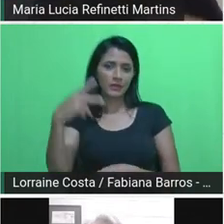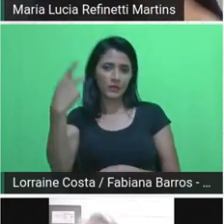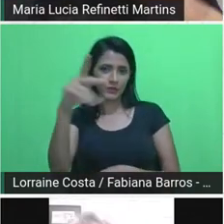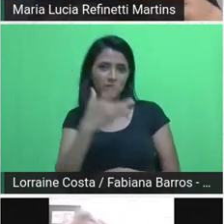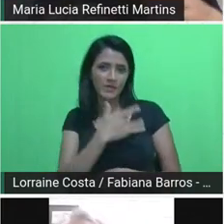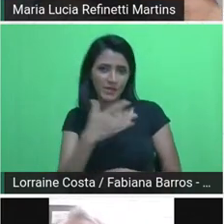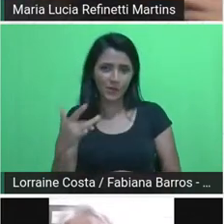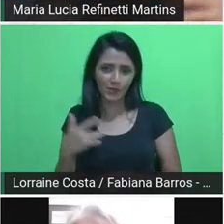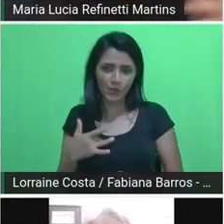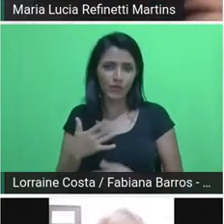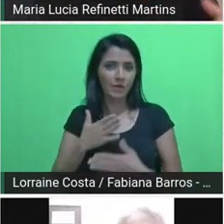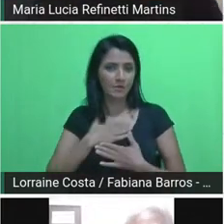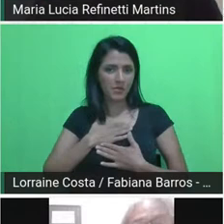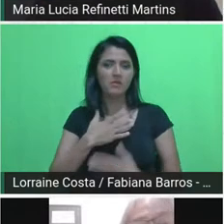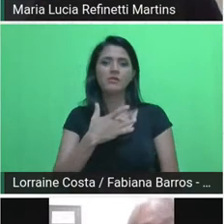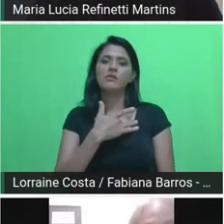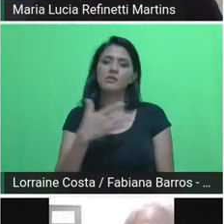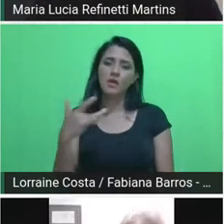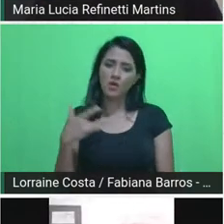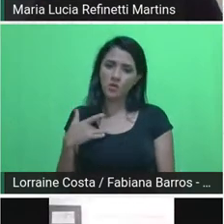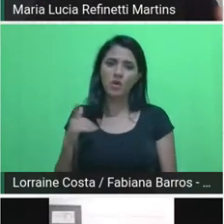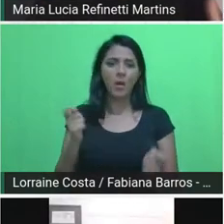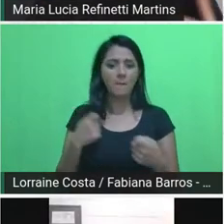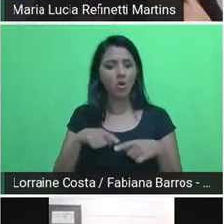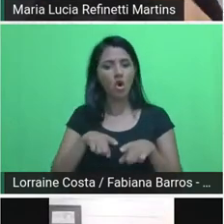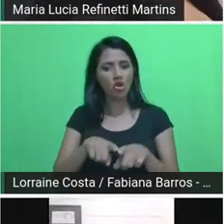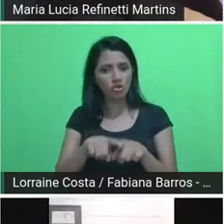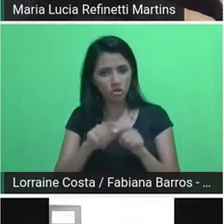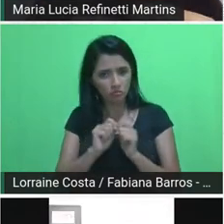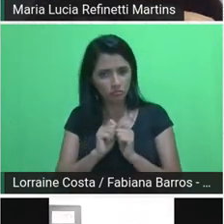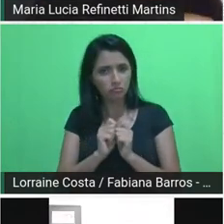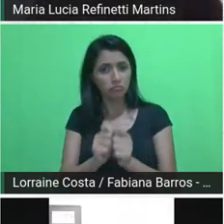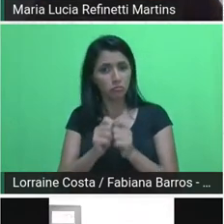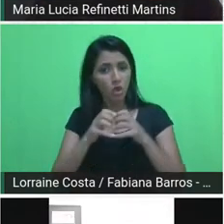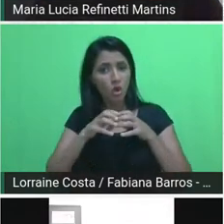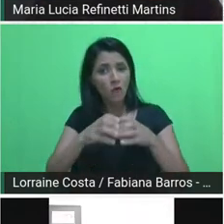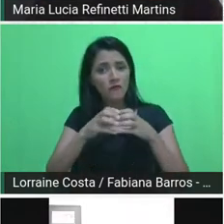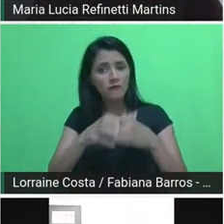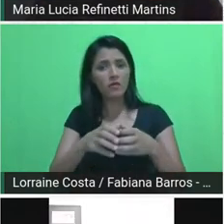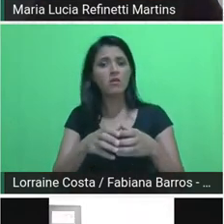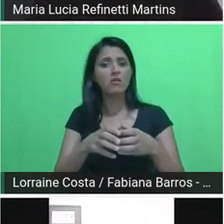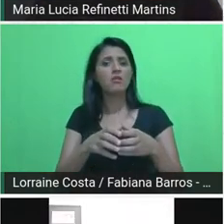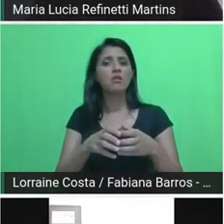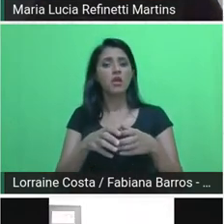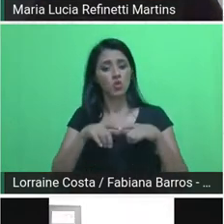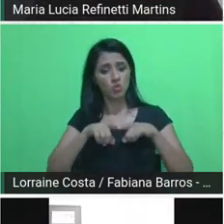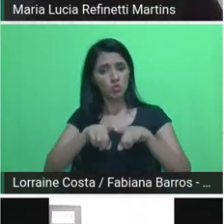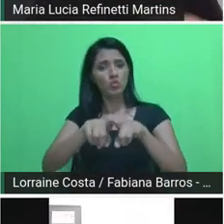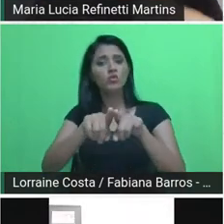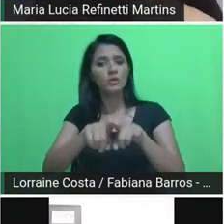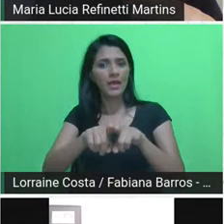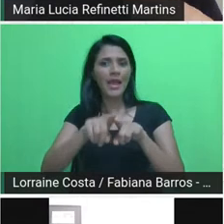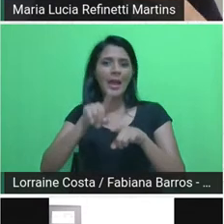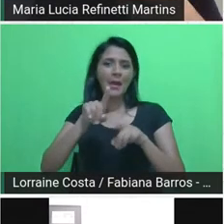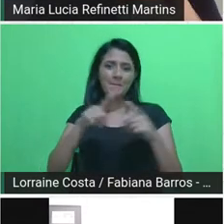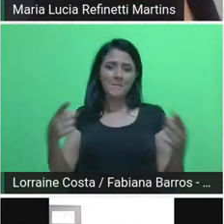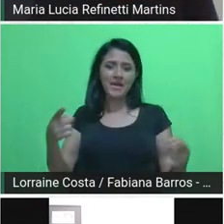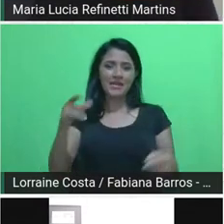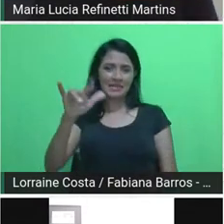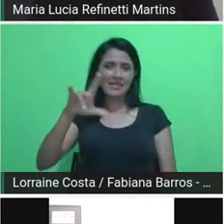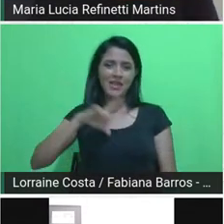saúde podem conviver simultaneamente, mas, se eu estou numa casa, você